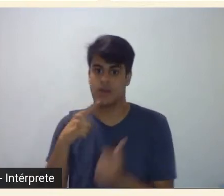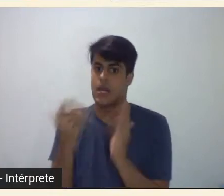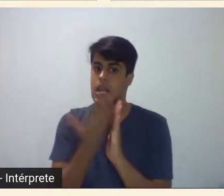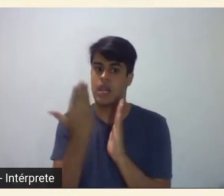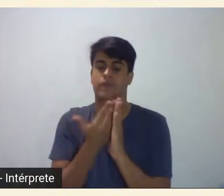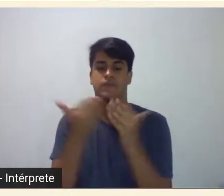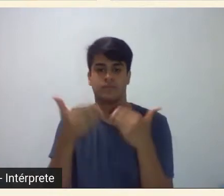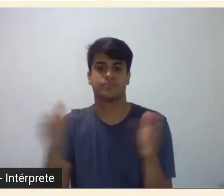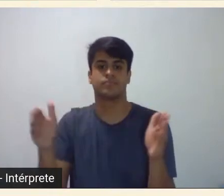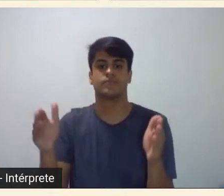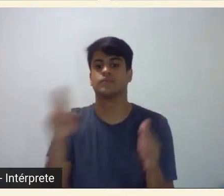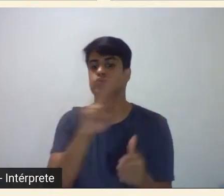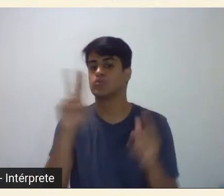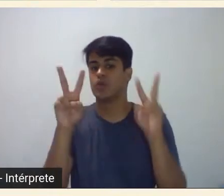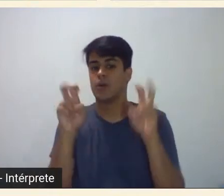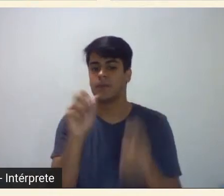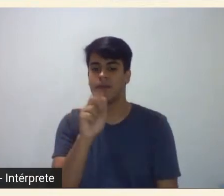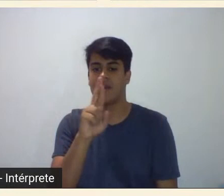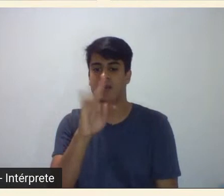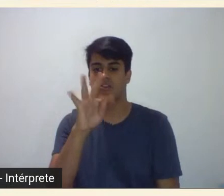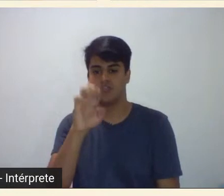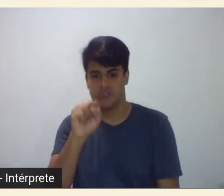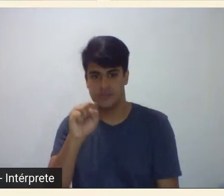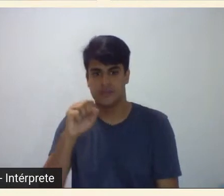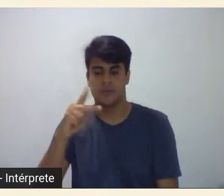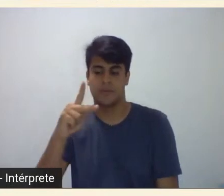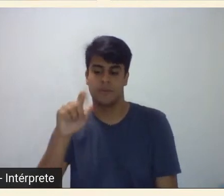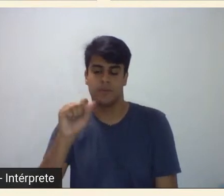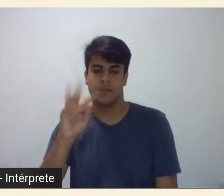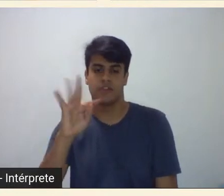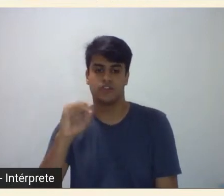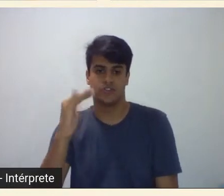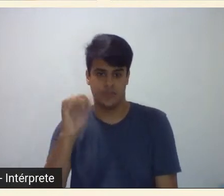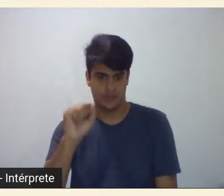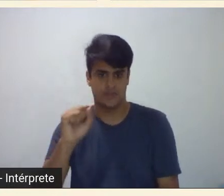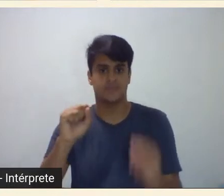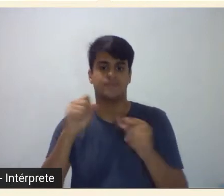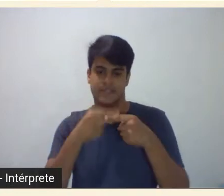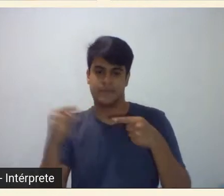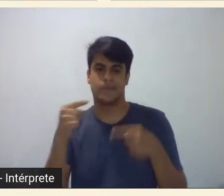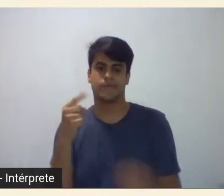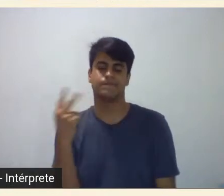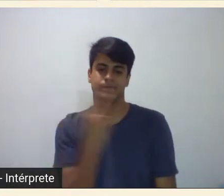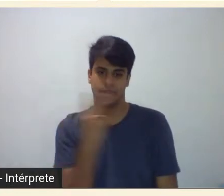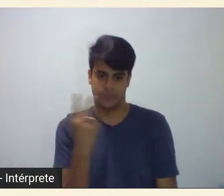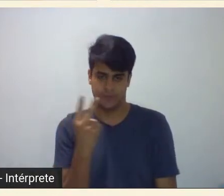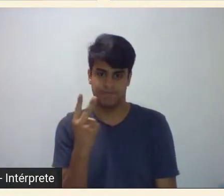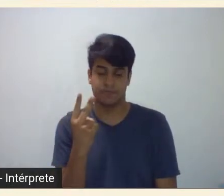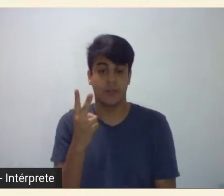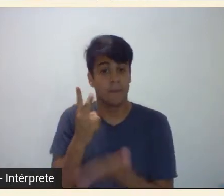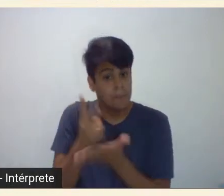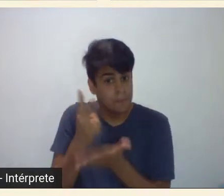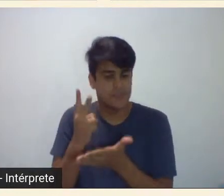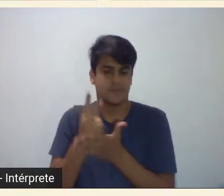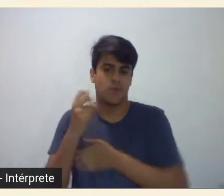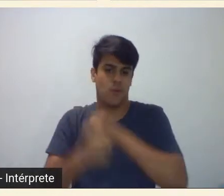Artes Plásticas na semana de 22 e no mesmo ano ela lançou Blesandrá no Brasil